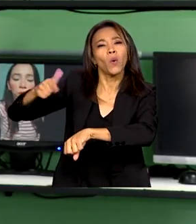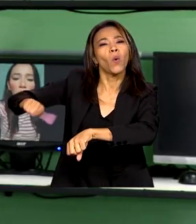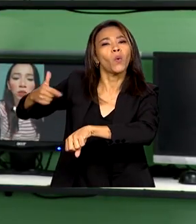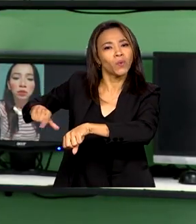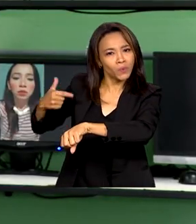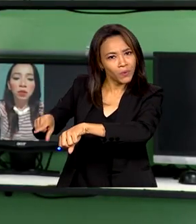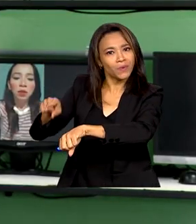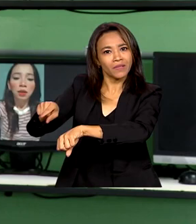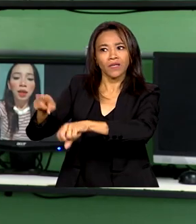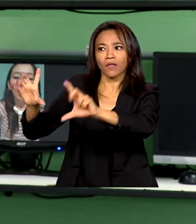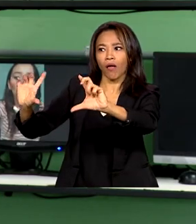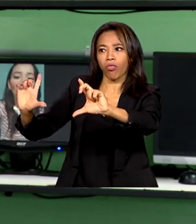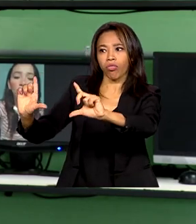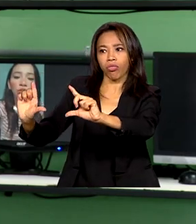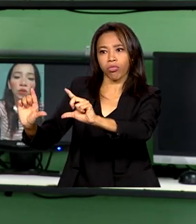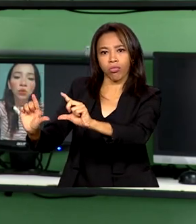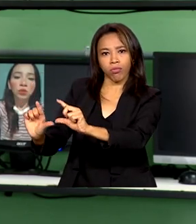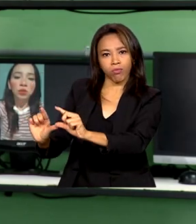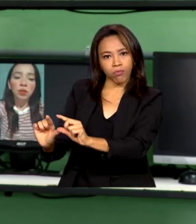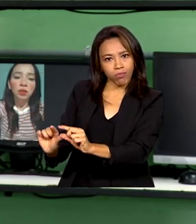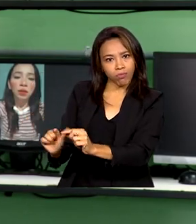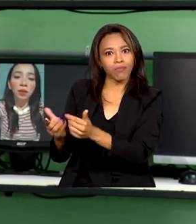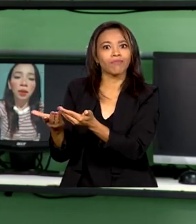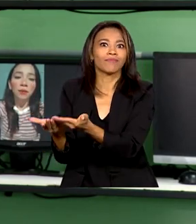metais que cada vez menos estão presentes na natureza.